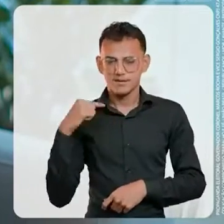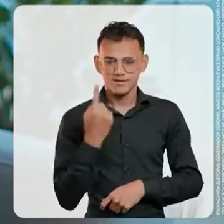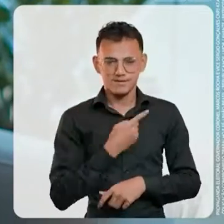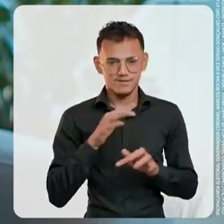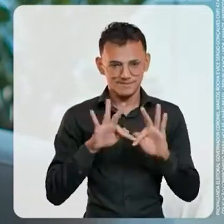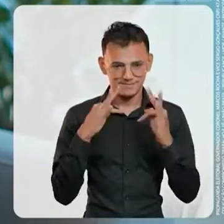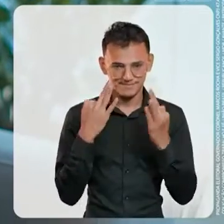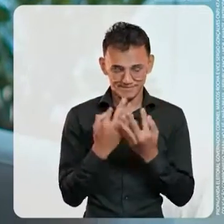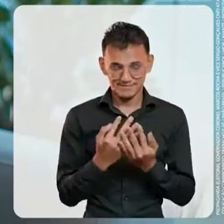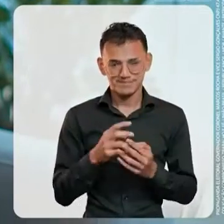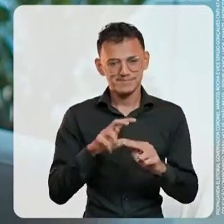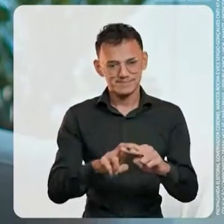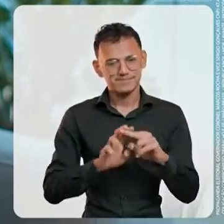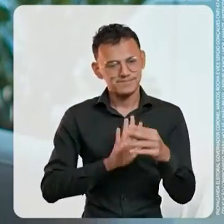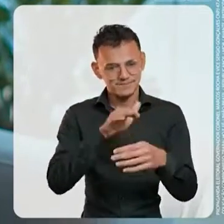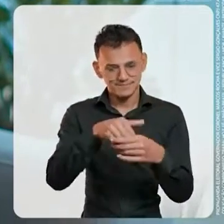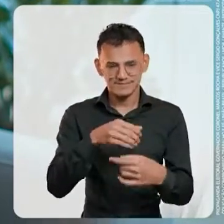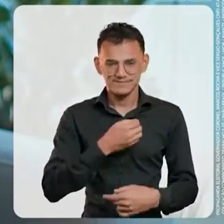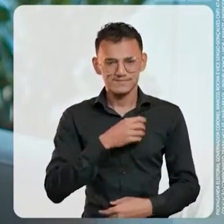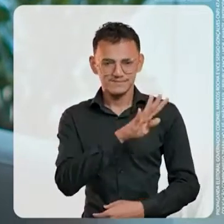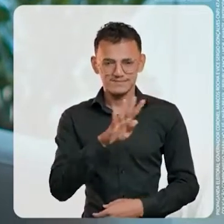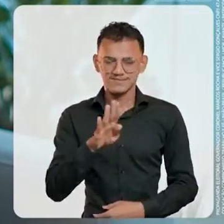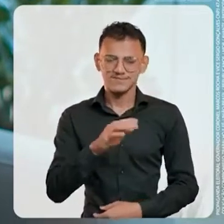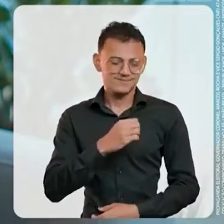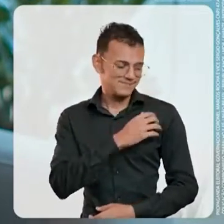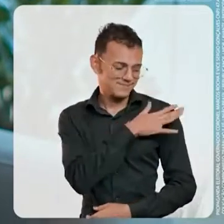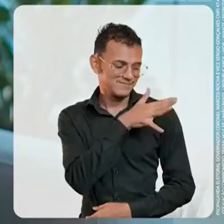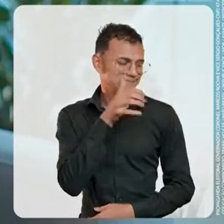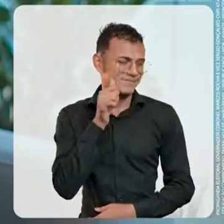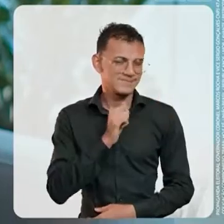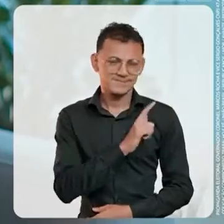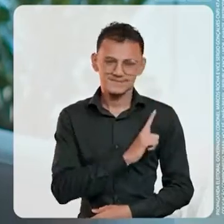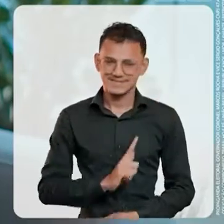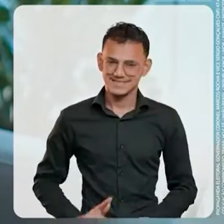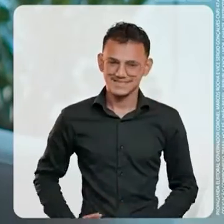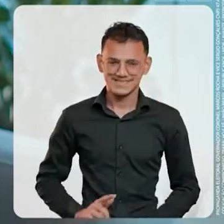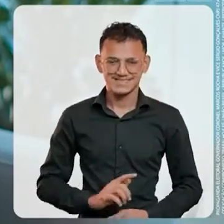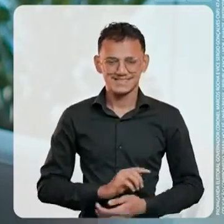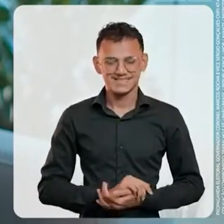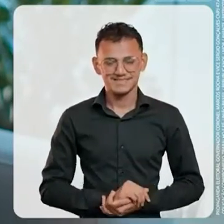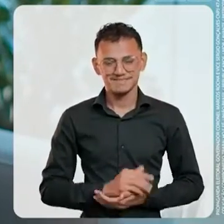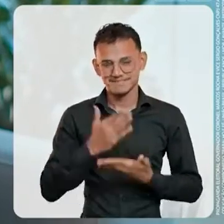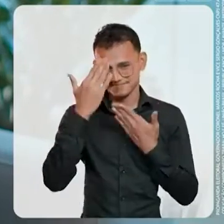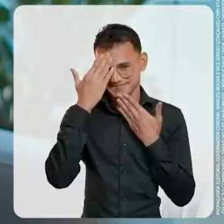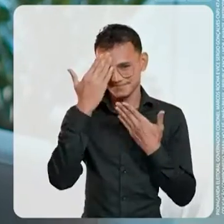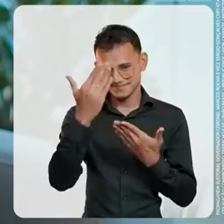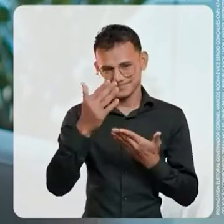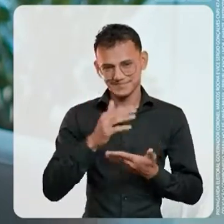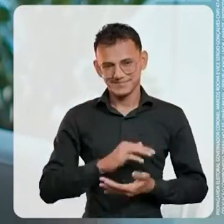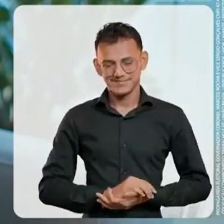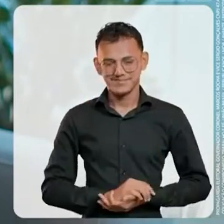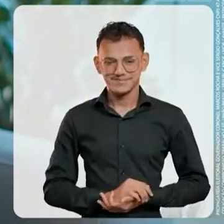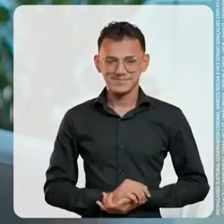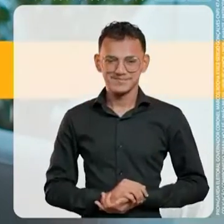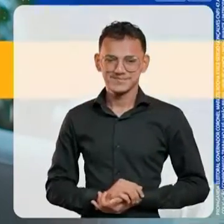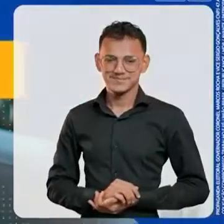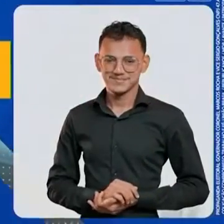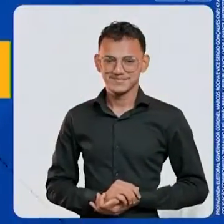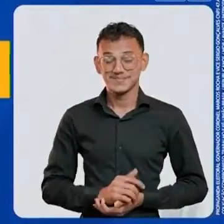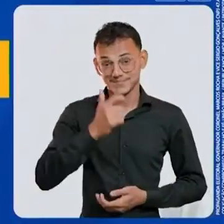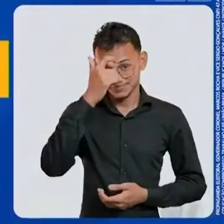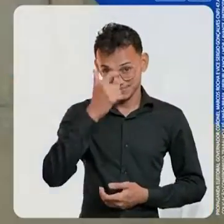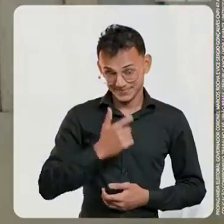famílias. Por isso, vamos de 44, Coronel Marcos Rocha, governador. Muito obrigada.